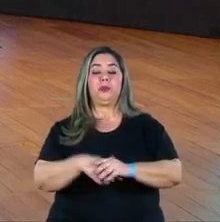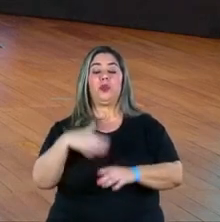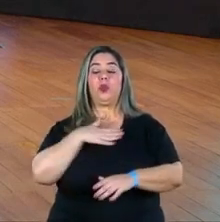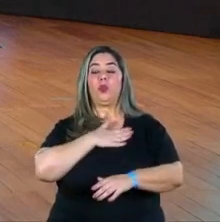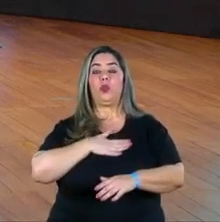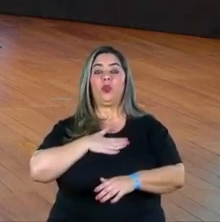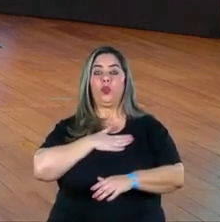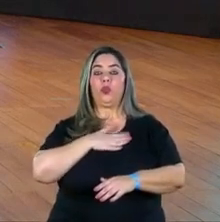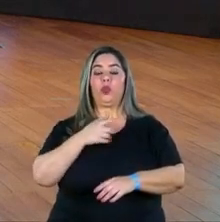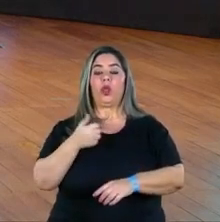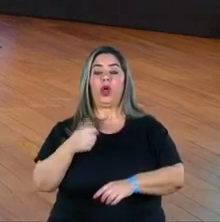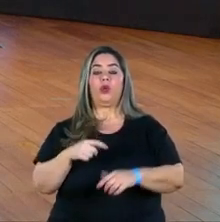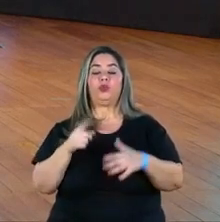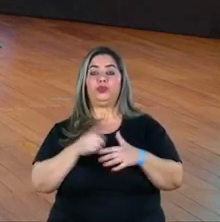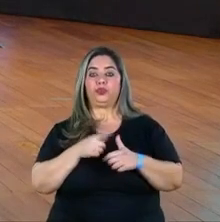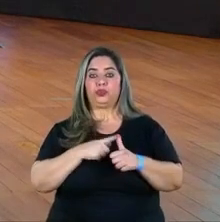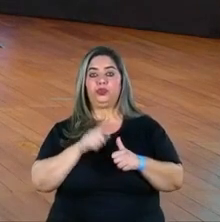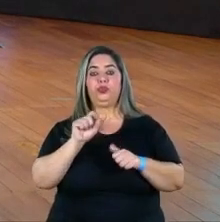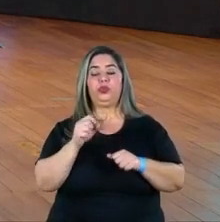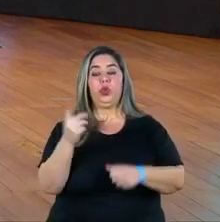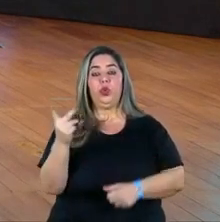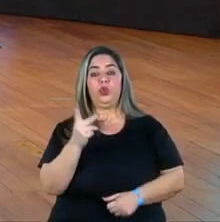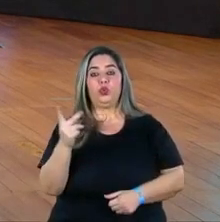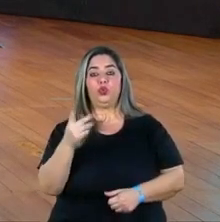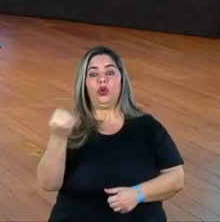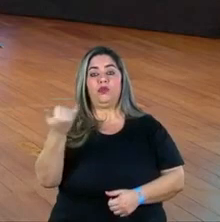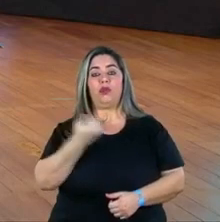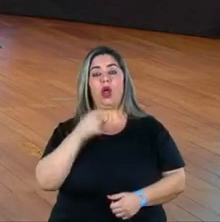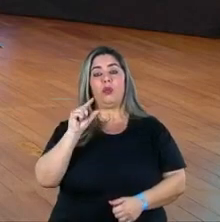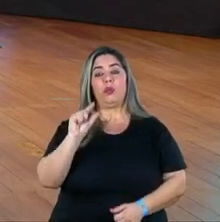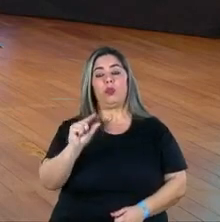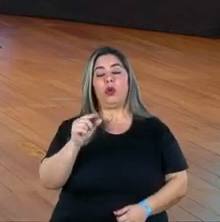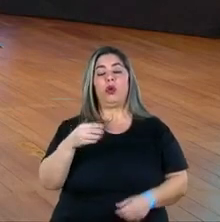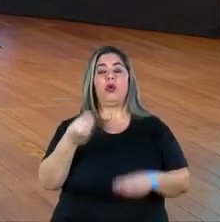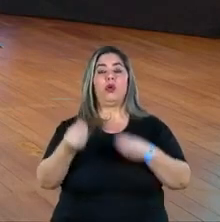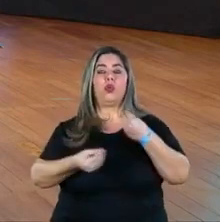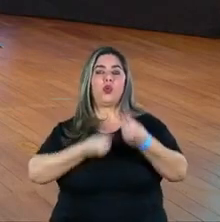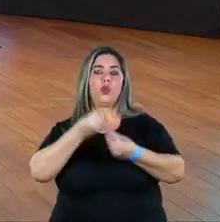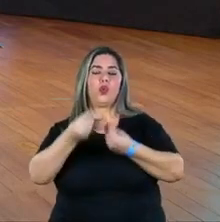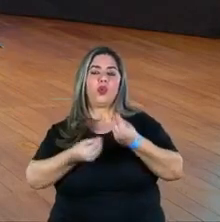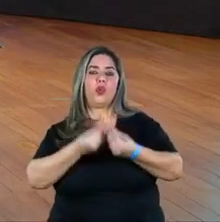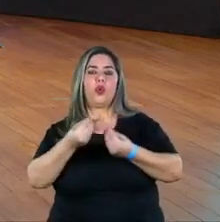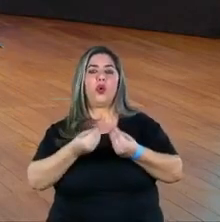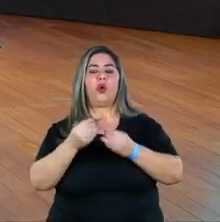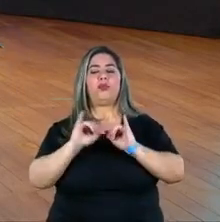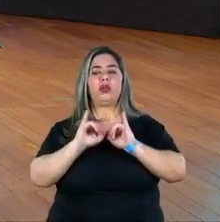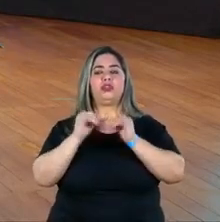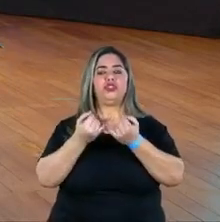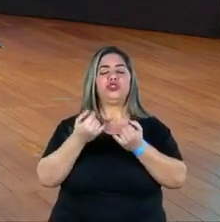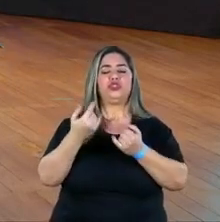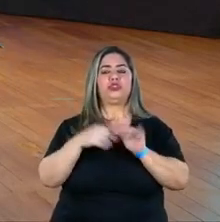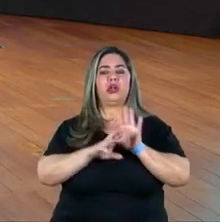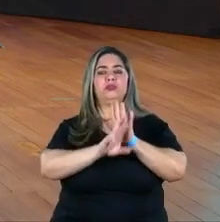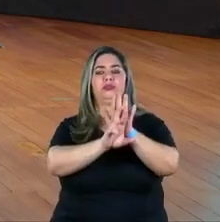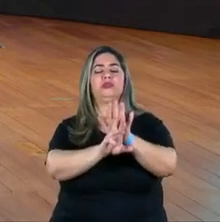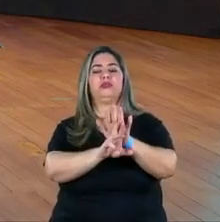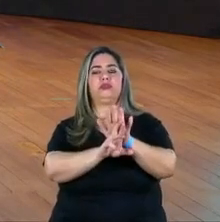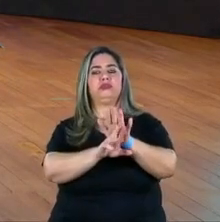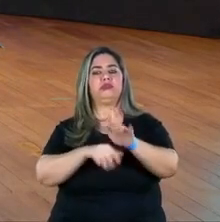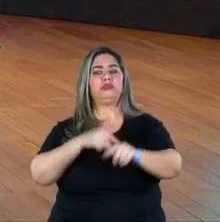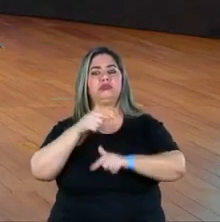em primeiro lugar, que vocês dois falassem um pouquinho de como as instituições que vocês representam